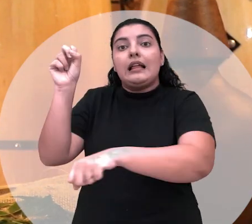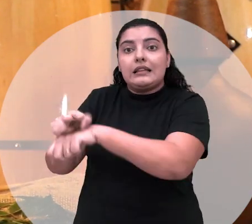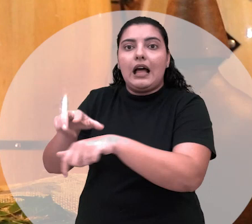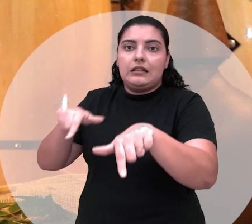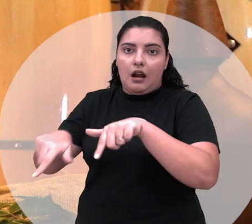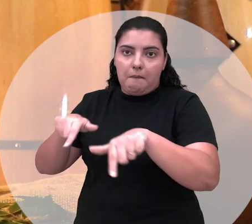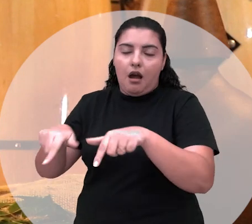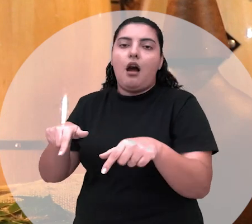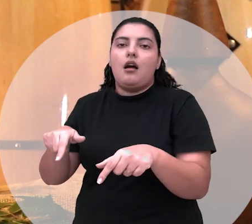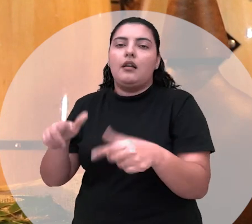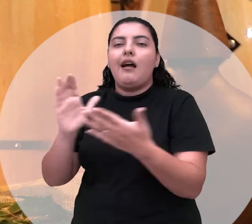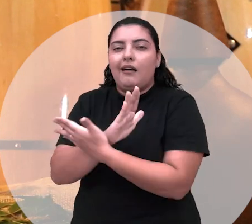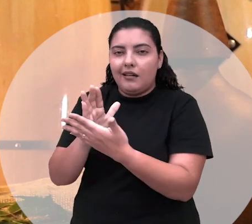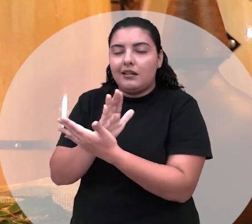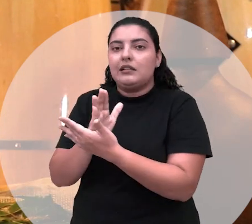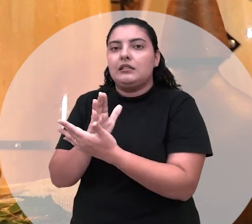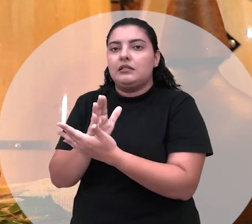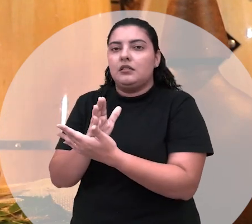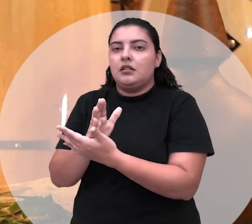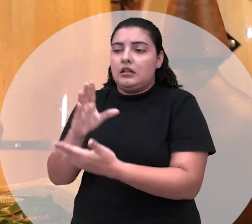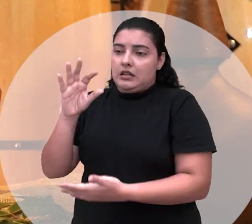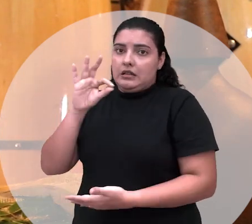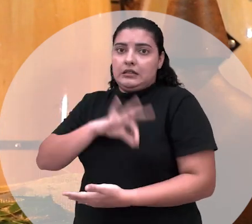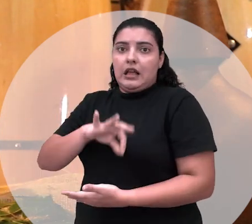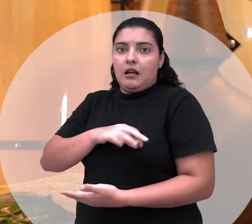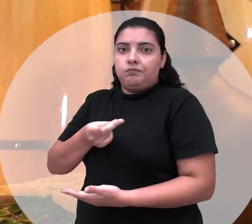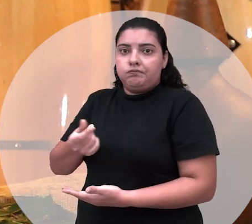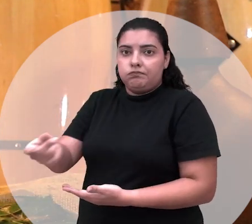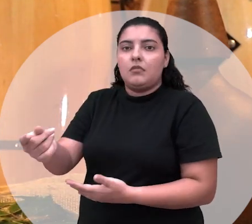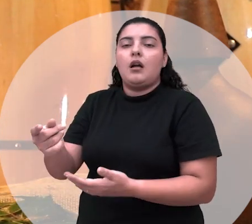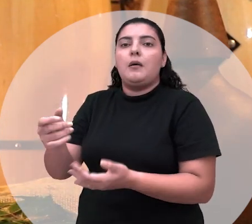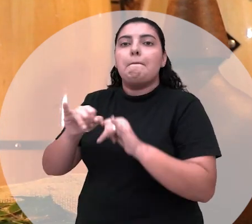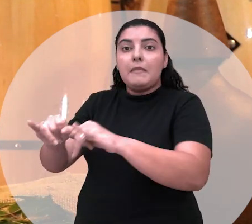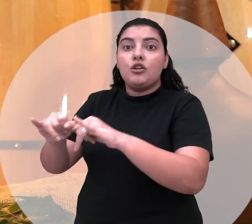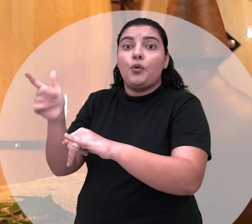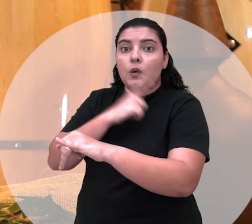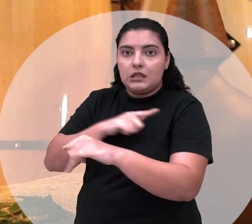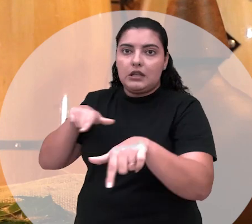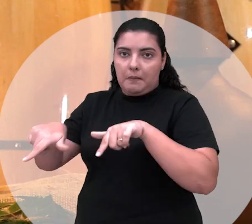desempregado e ainda assim ainda sustento ele na questão de mercantil até ele se empregar.